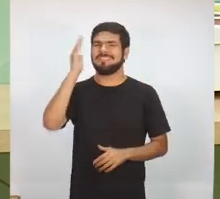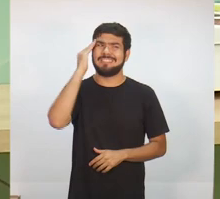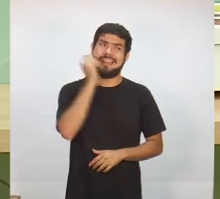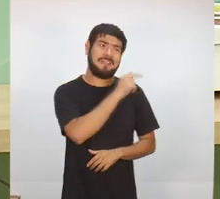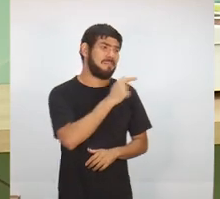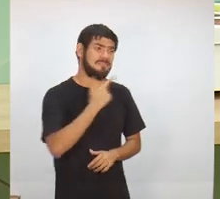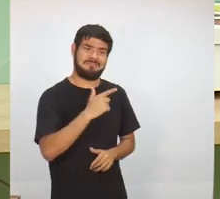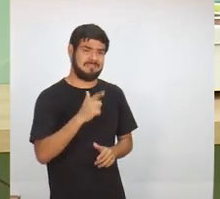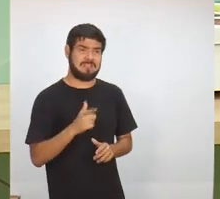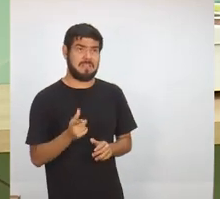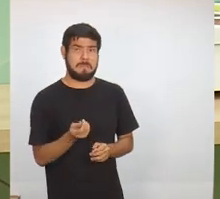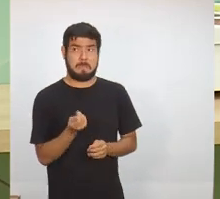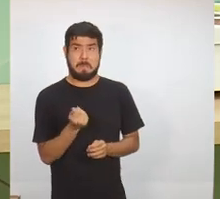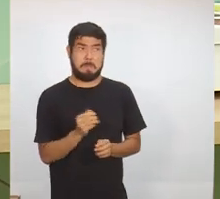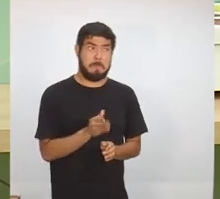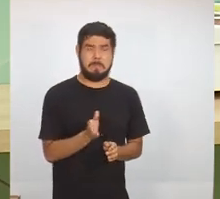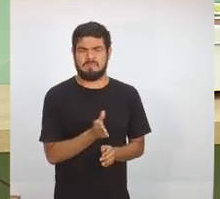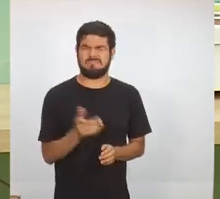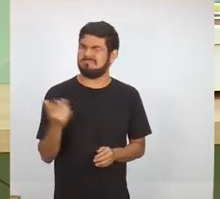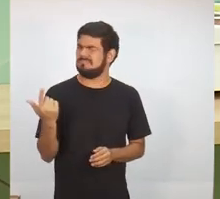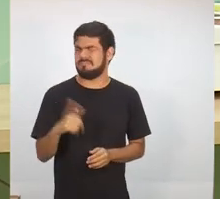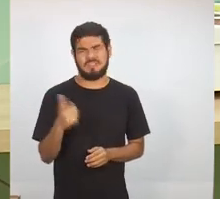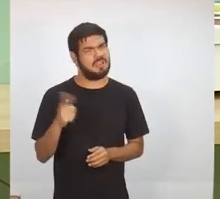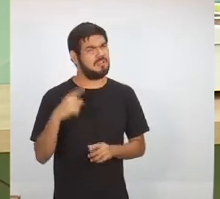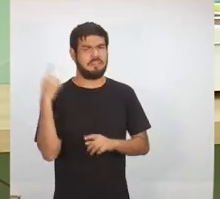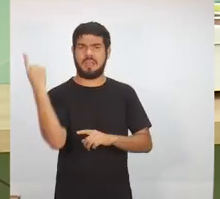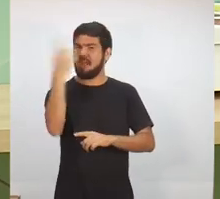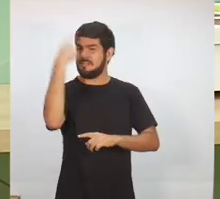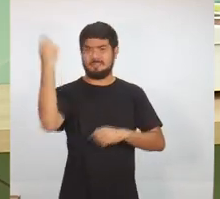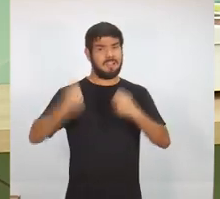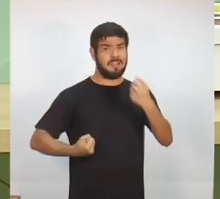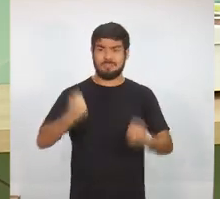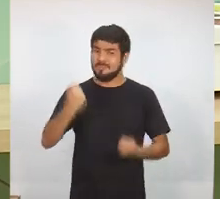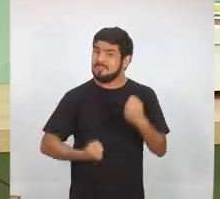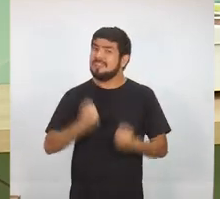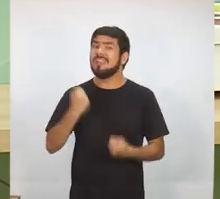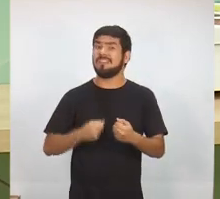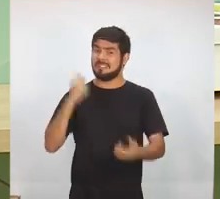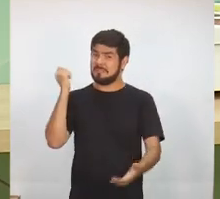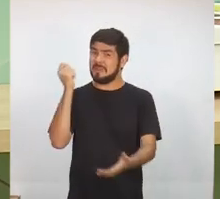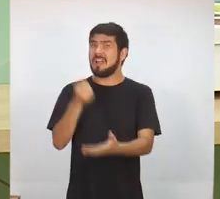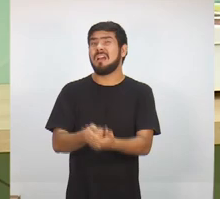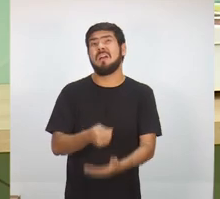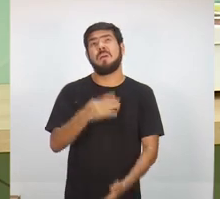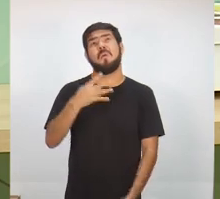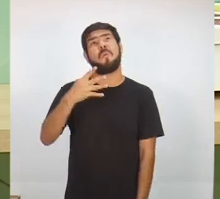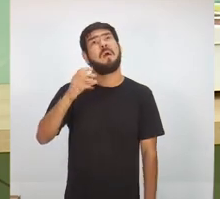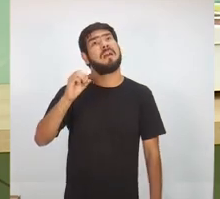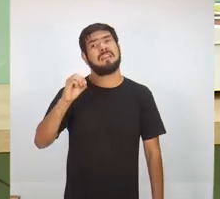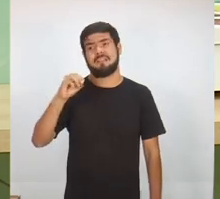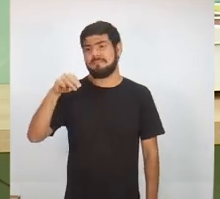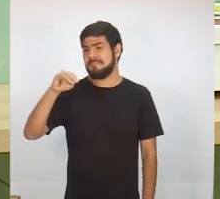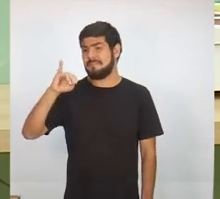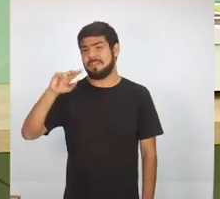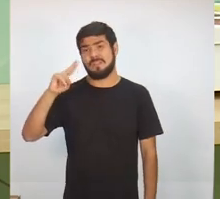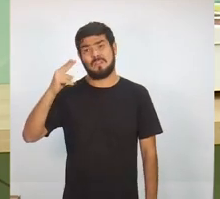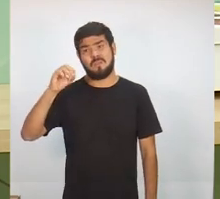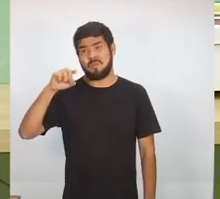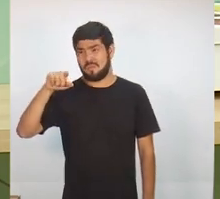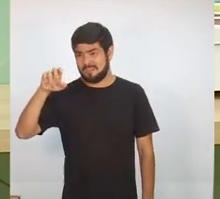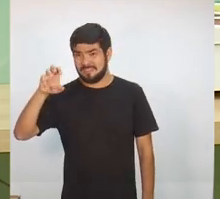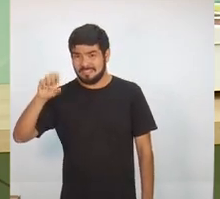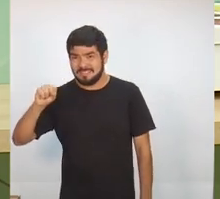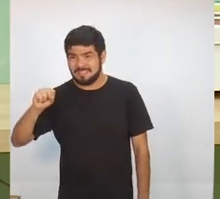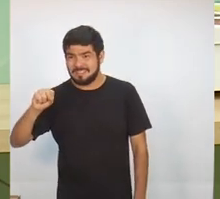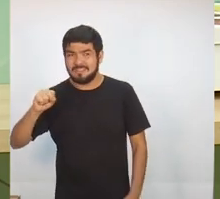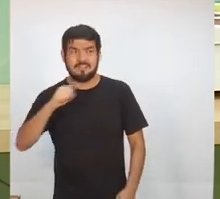desvio de conduta alguma. As viaturas que nós gastávamos eram em torno de 40 milhões. O atual governo e os seus